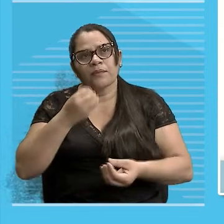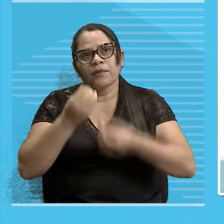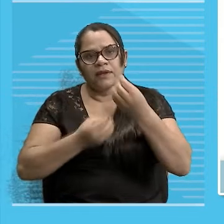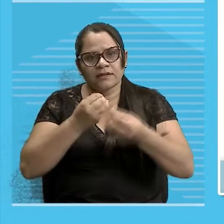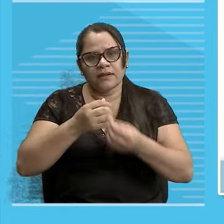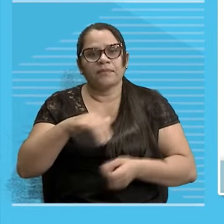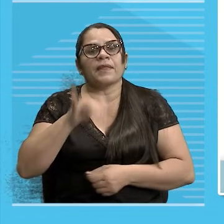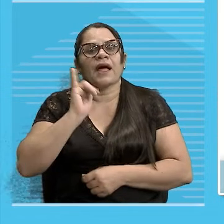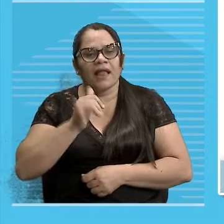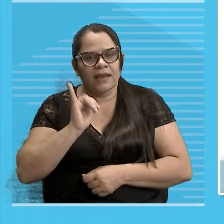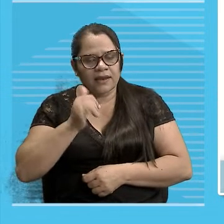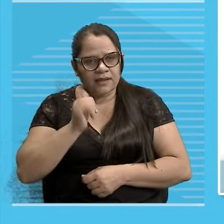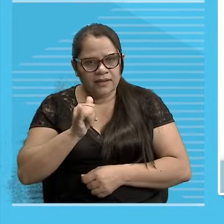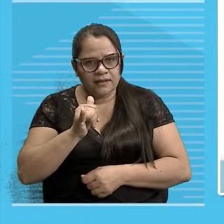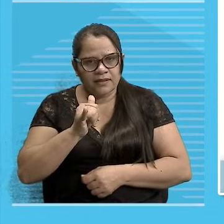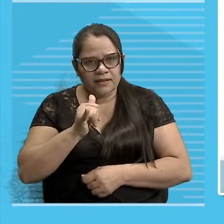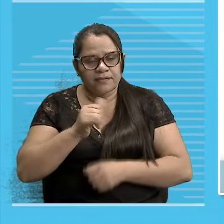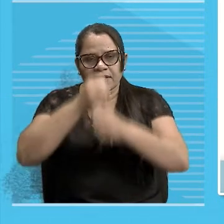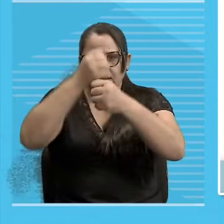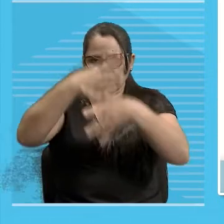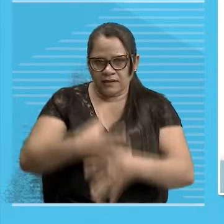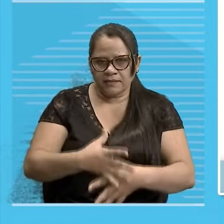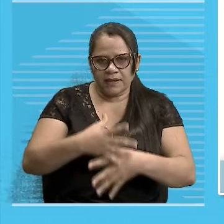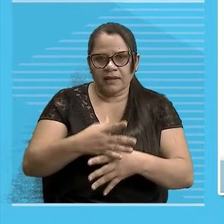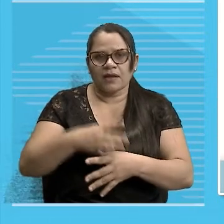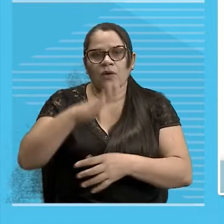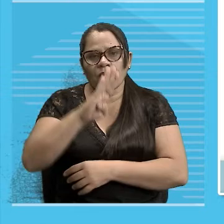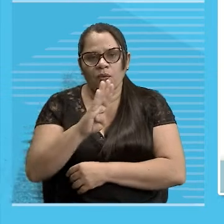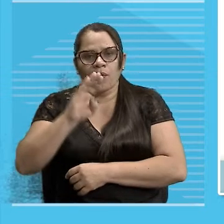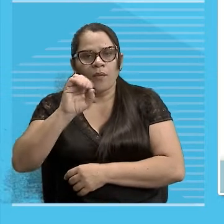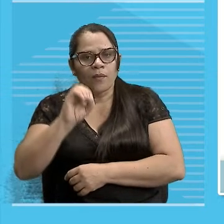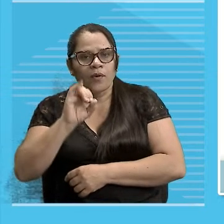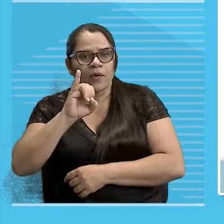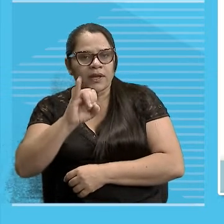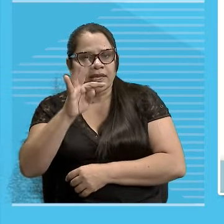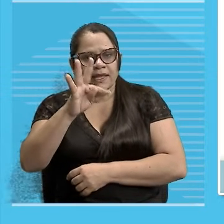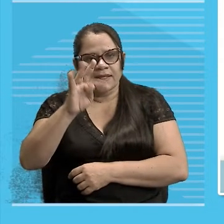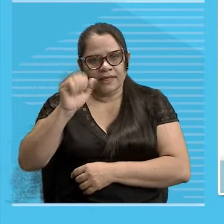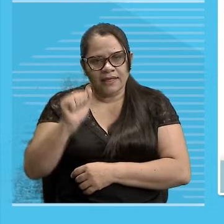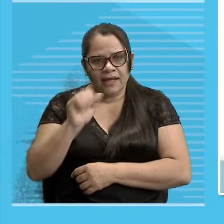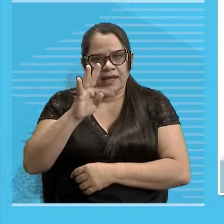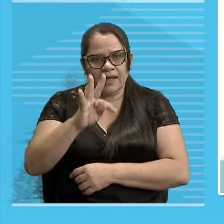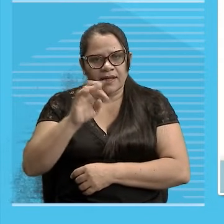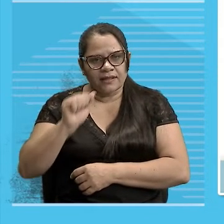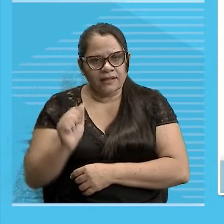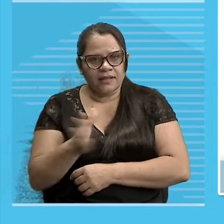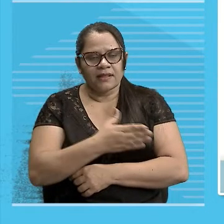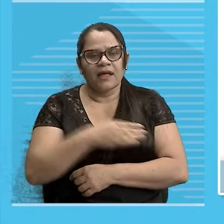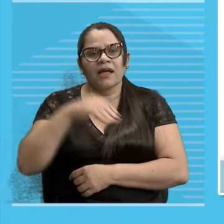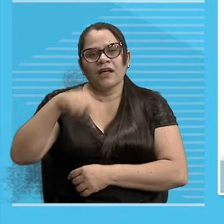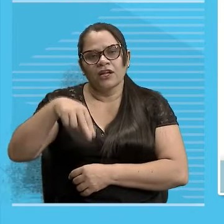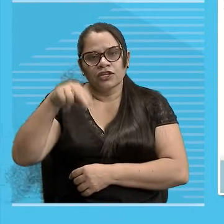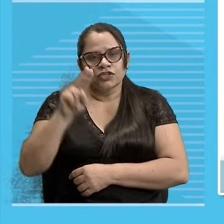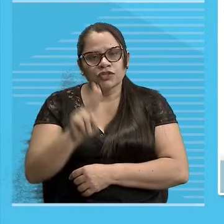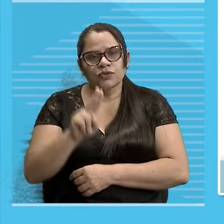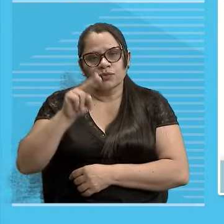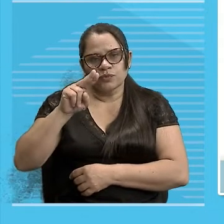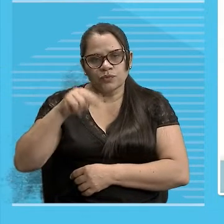as lendas As lendas que falam sobre Boitatá Curupira Caipora Não se pode Vendas